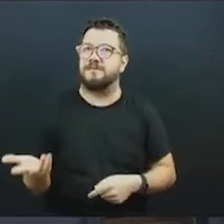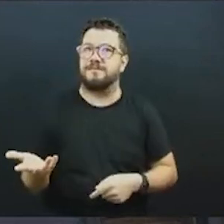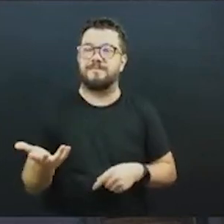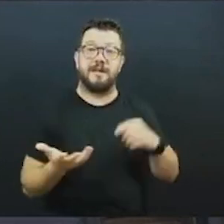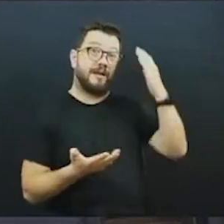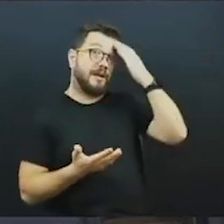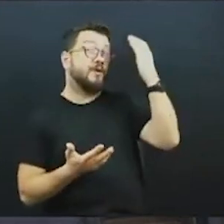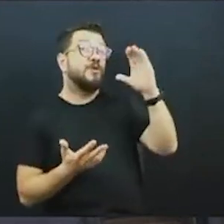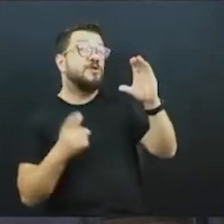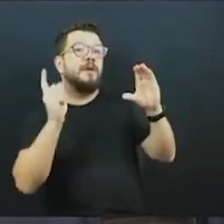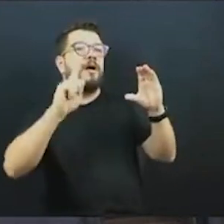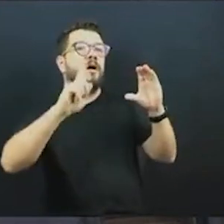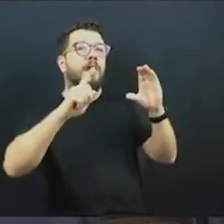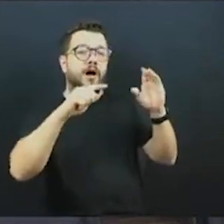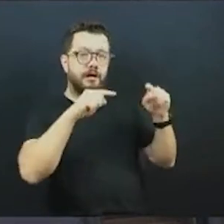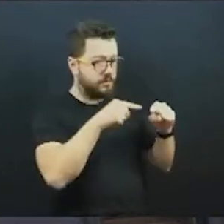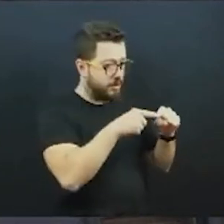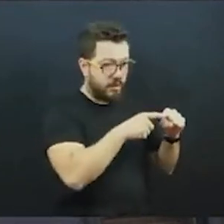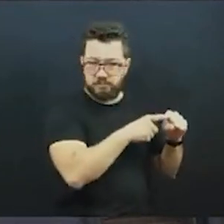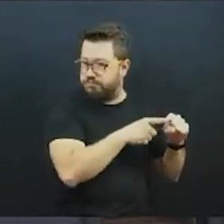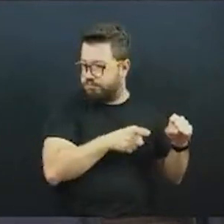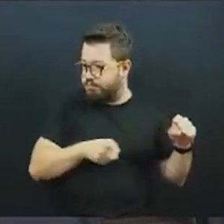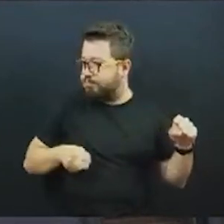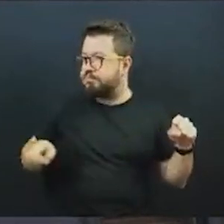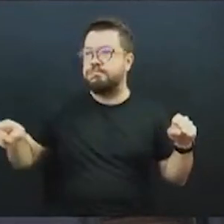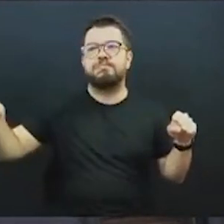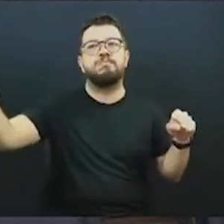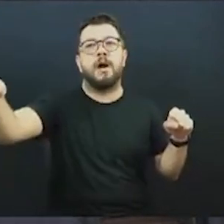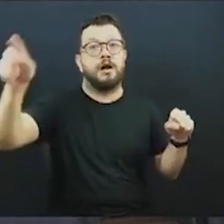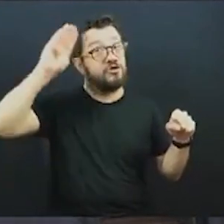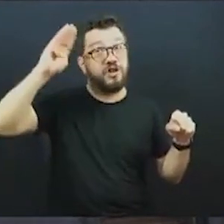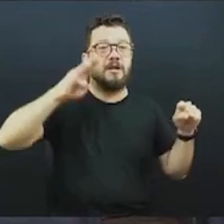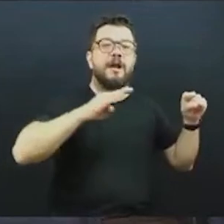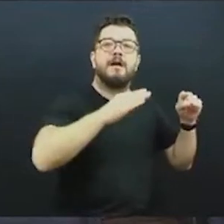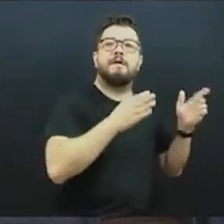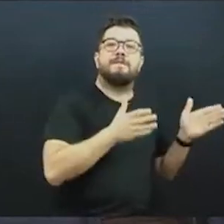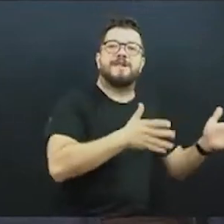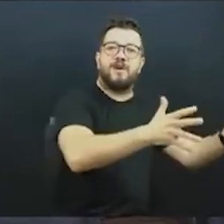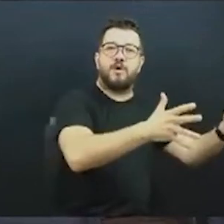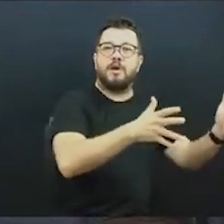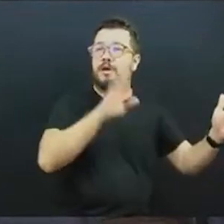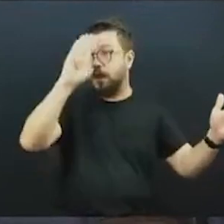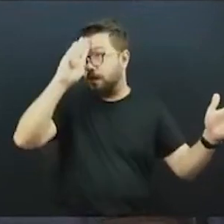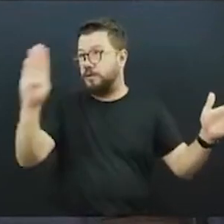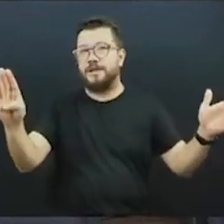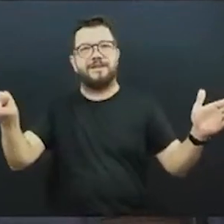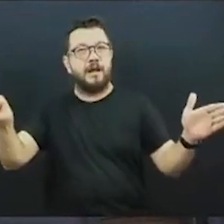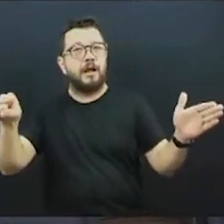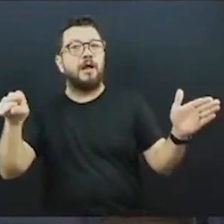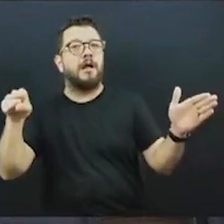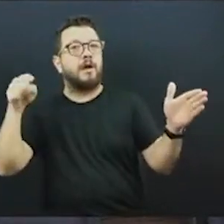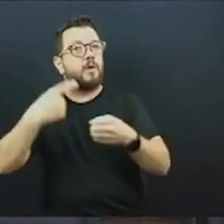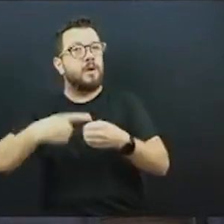Rio Grande e pode chegar no Bacaxiri com uma passagem. Depende da linha. Então, não venha dizer que é o mais caro